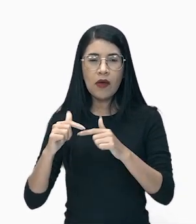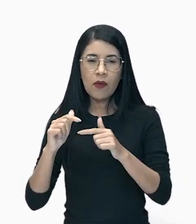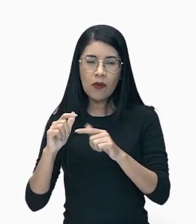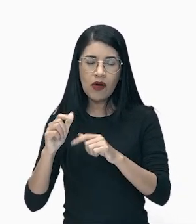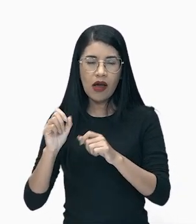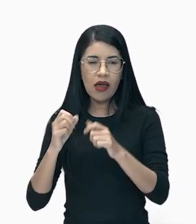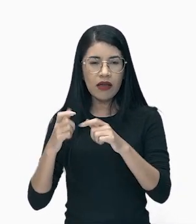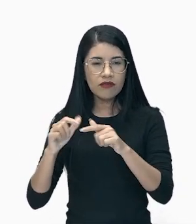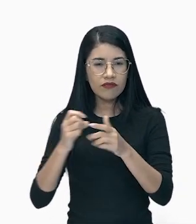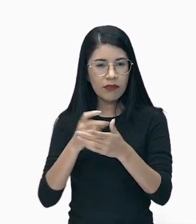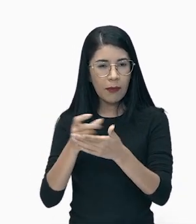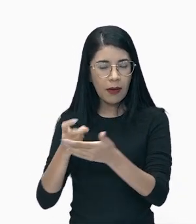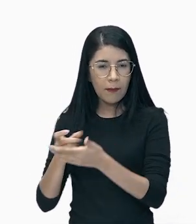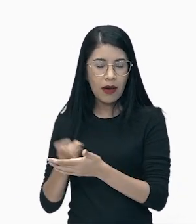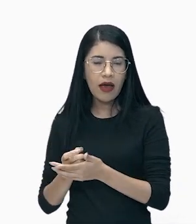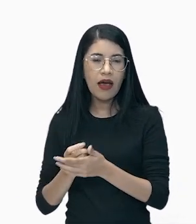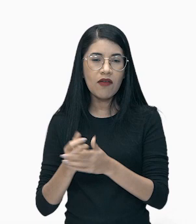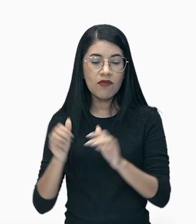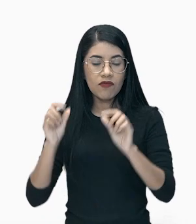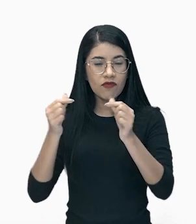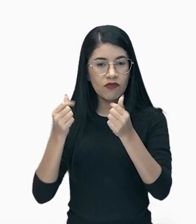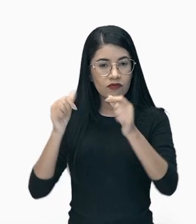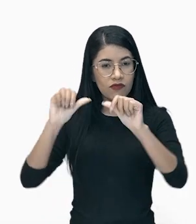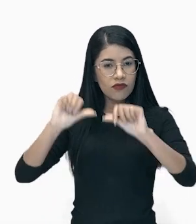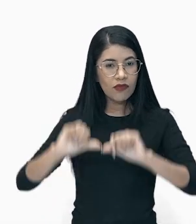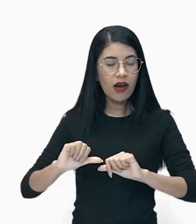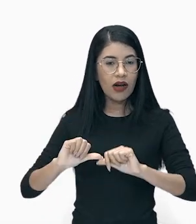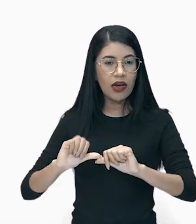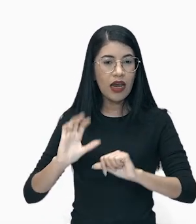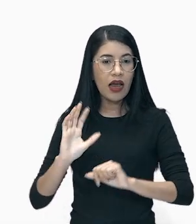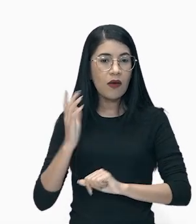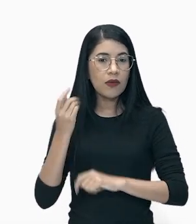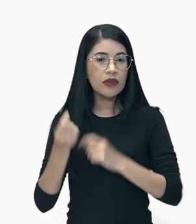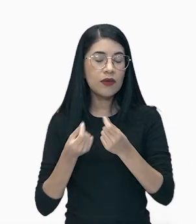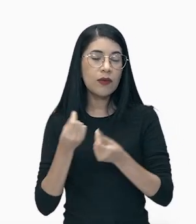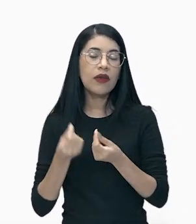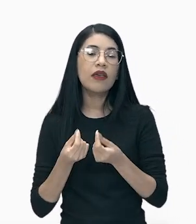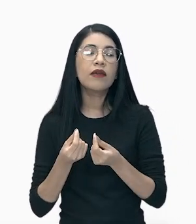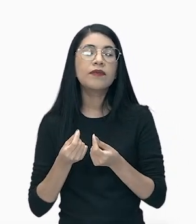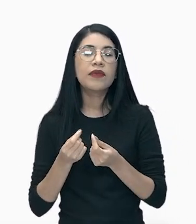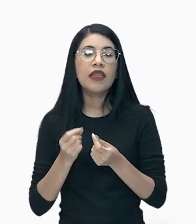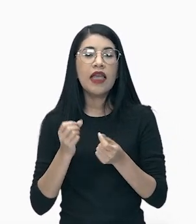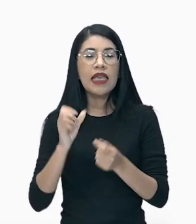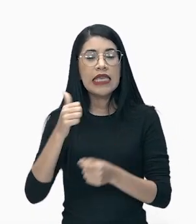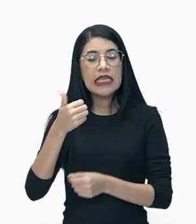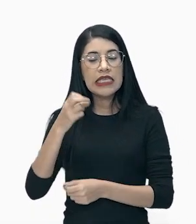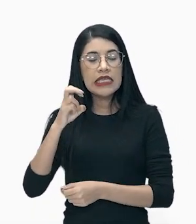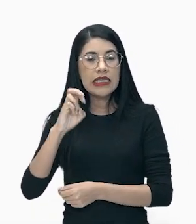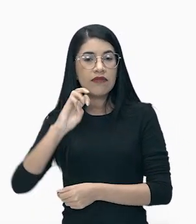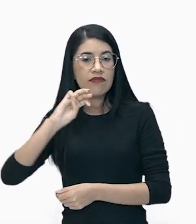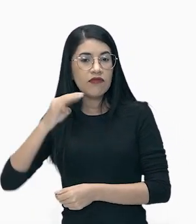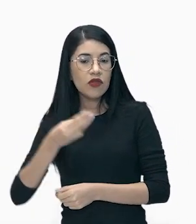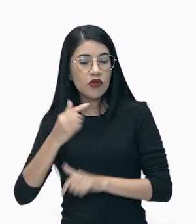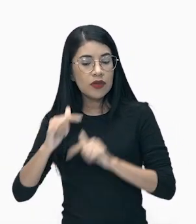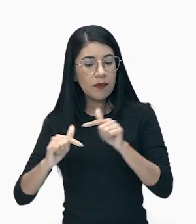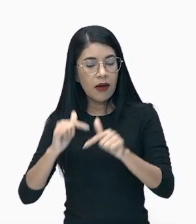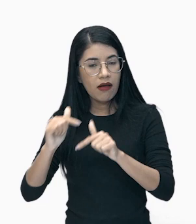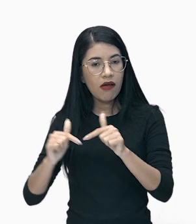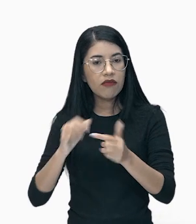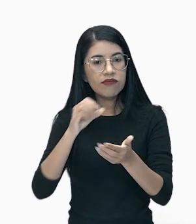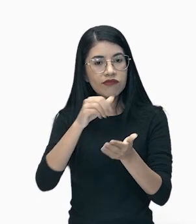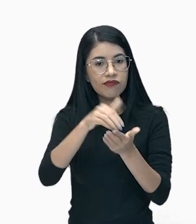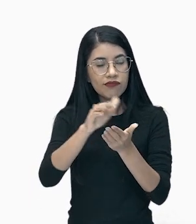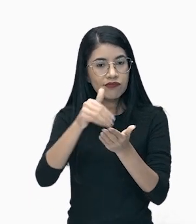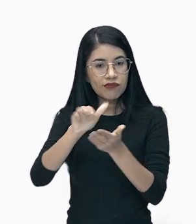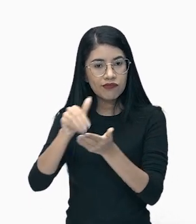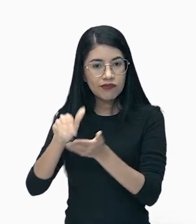ocasionaram ali um grande desemprego. 15 milhões de trabalhadores ficaram desempregados. Obviamente,